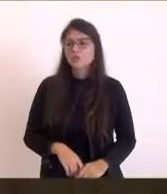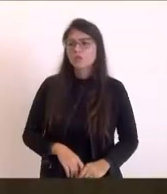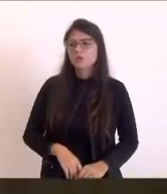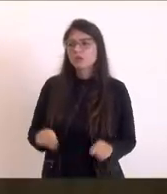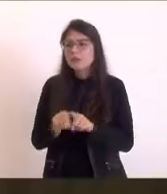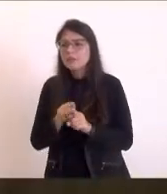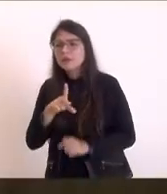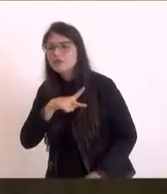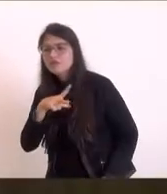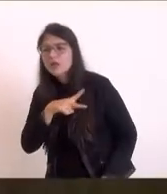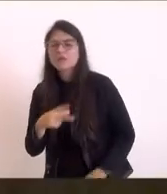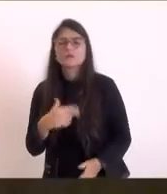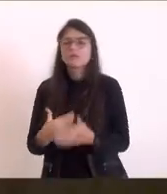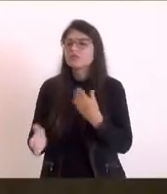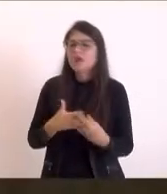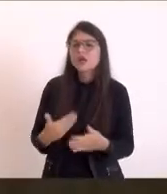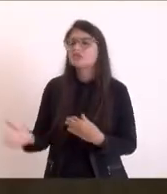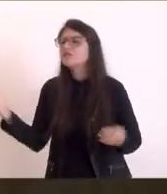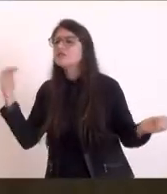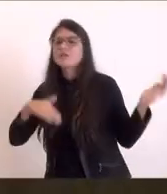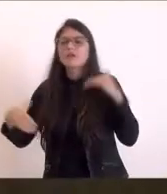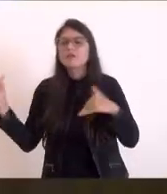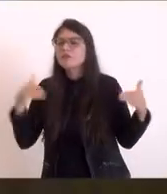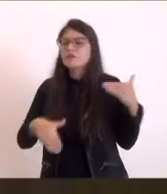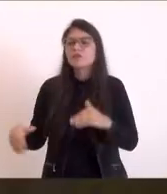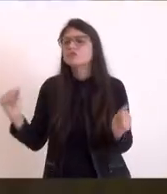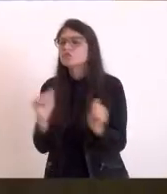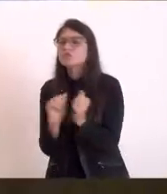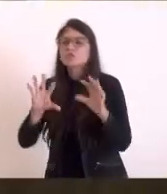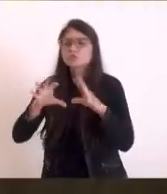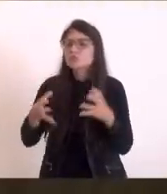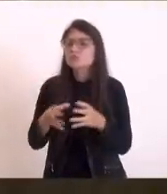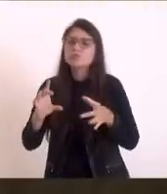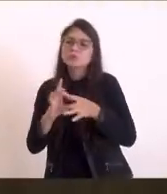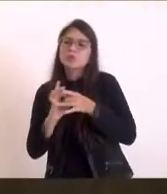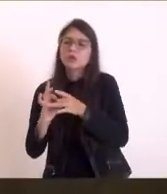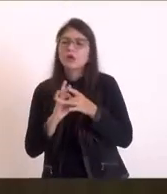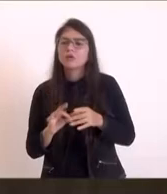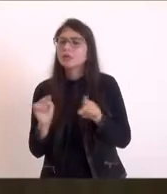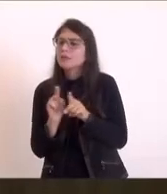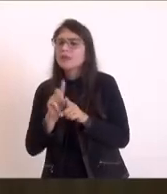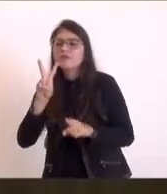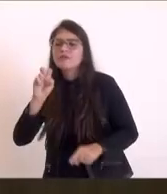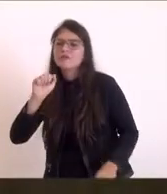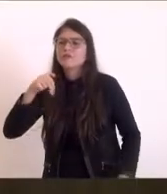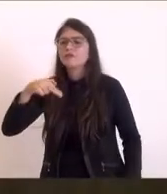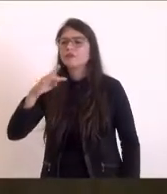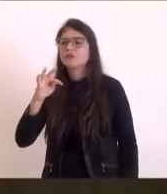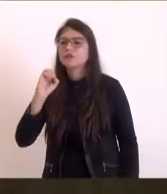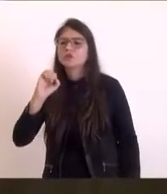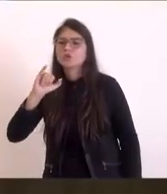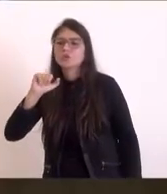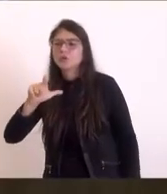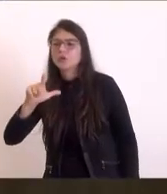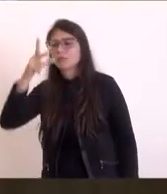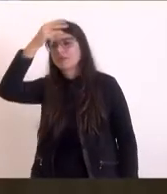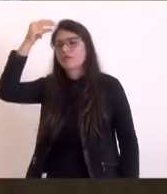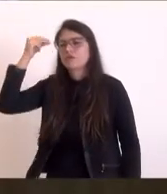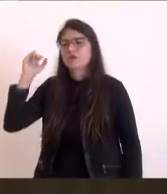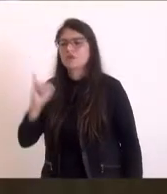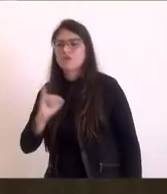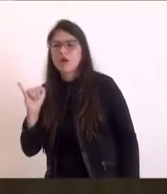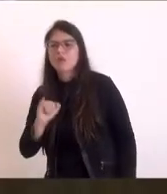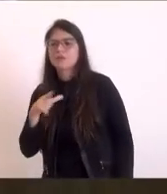diferente quanto pensam em zona especial de negócios e meu querido Vantuiu aí tem duas duas crianças